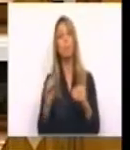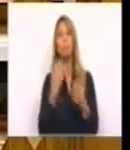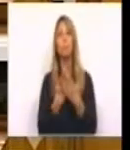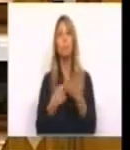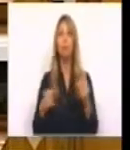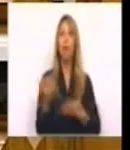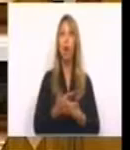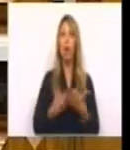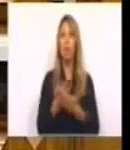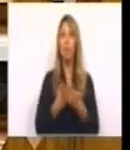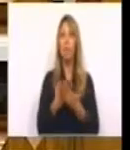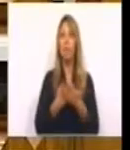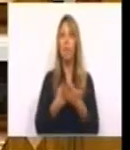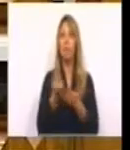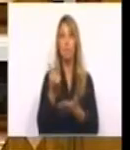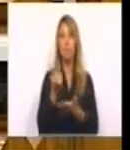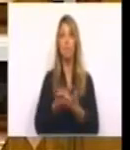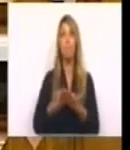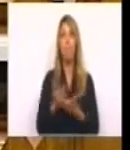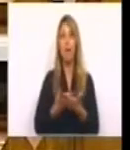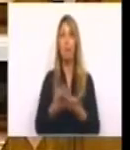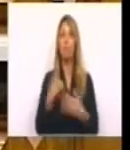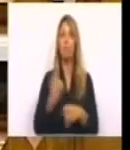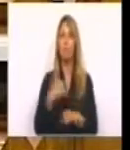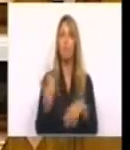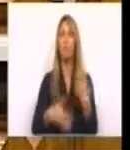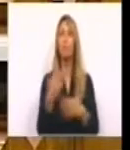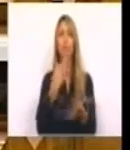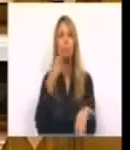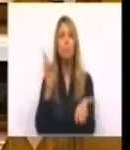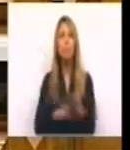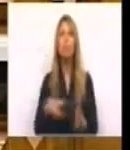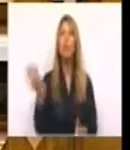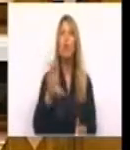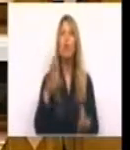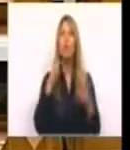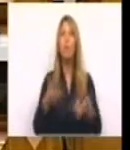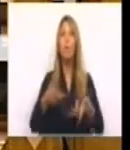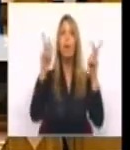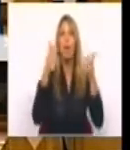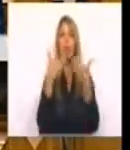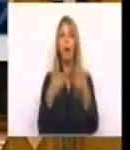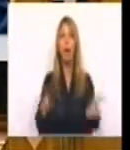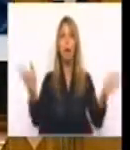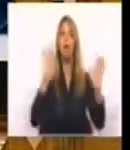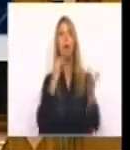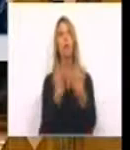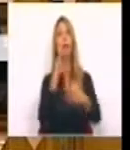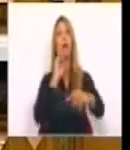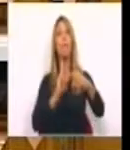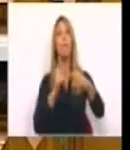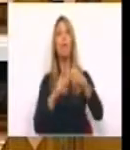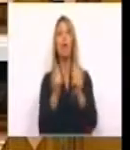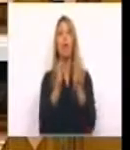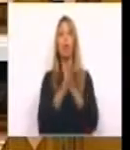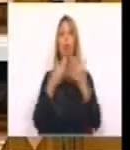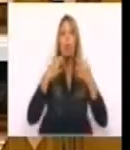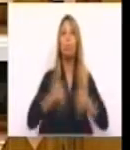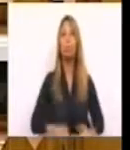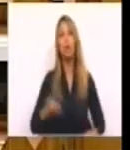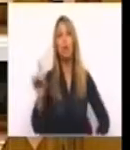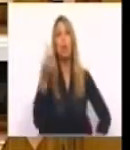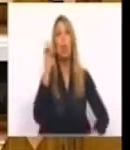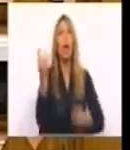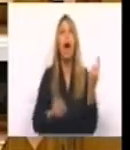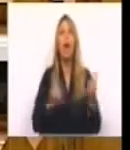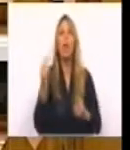economia de mercado funcione verdadeiramente de forma livre e aberta em benefício de todos e não em benefício